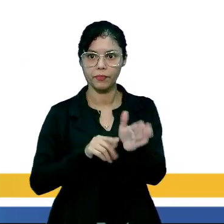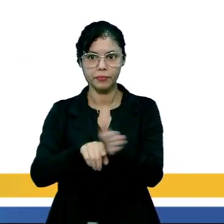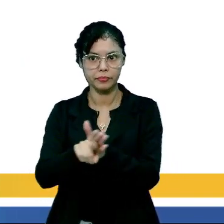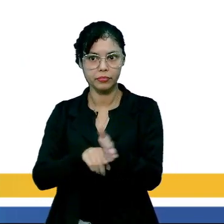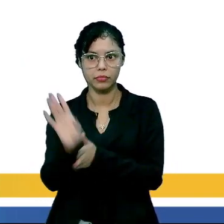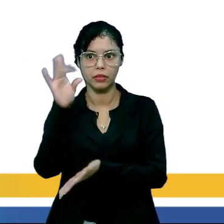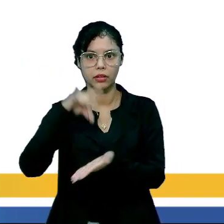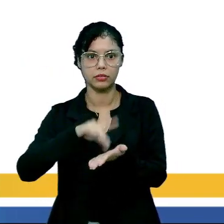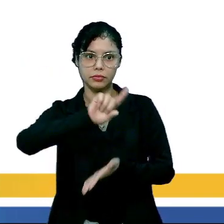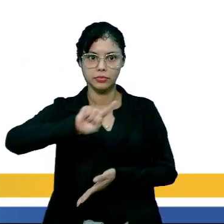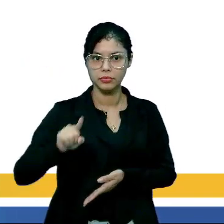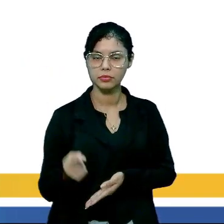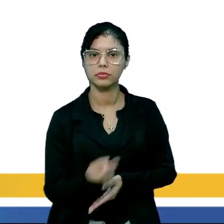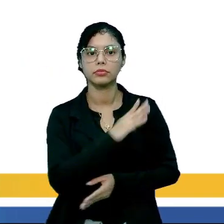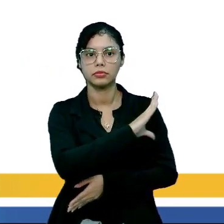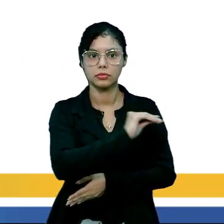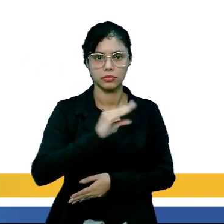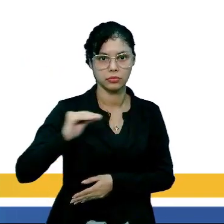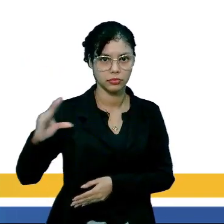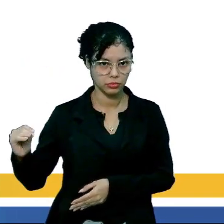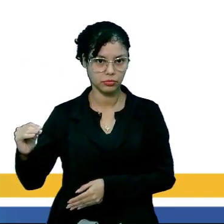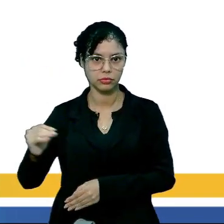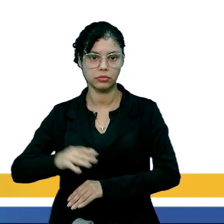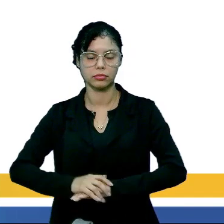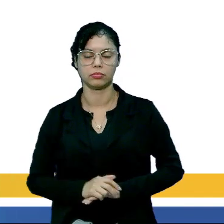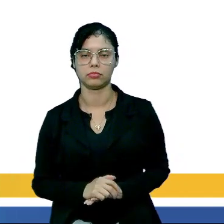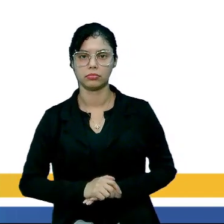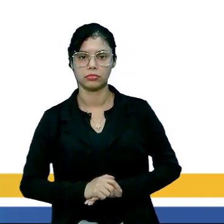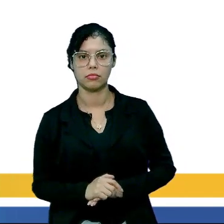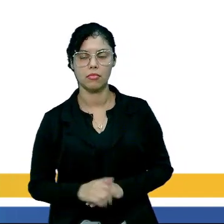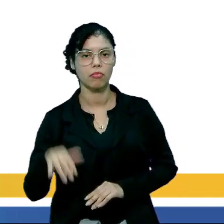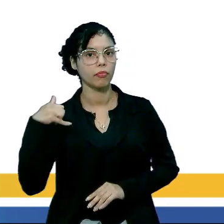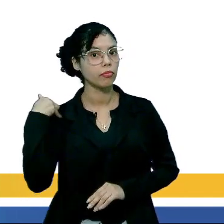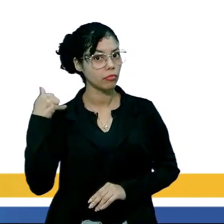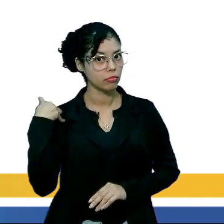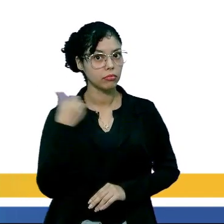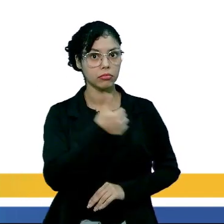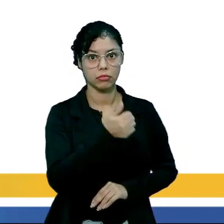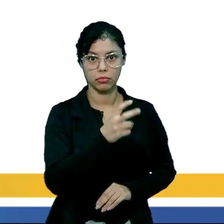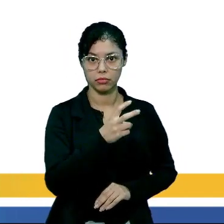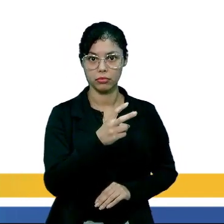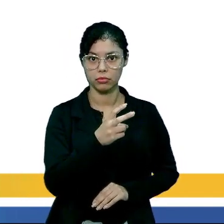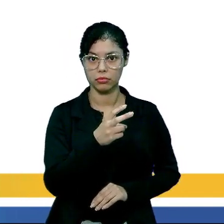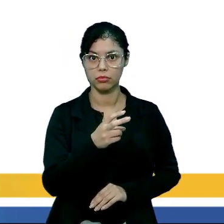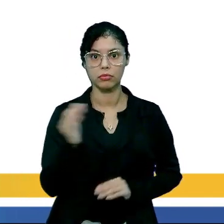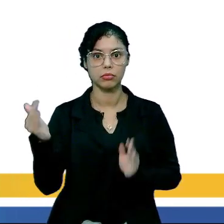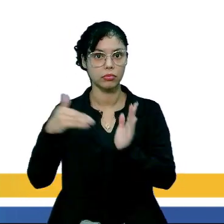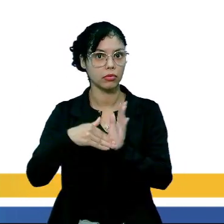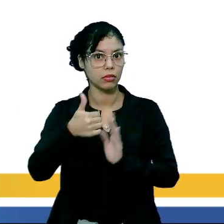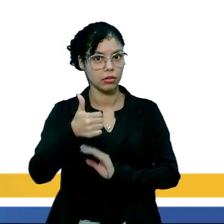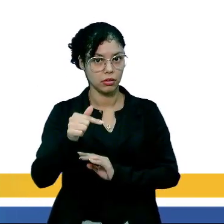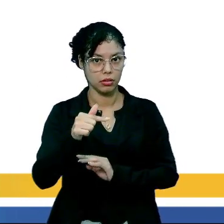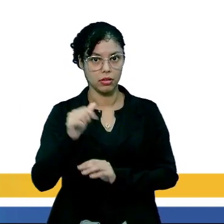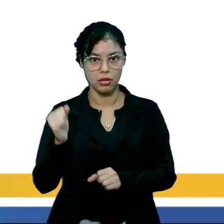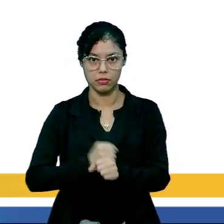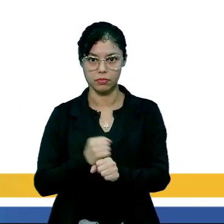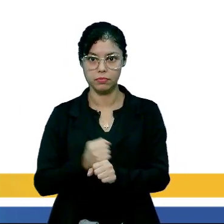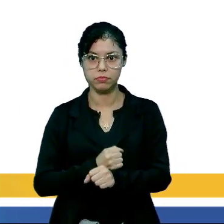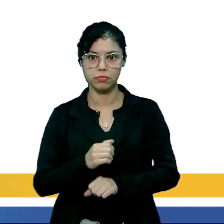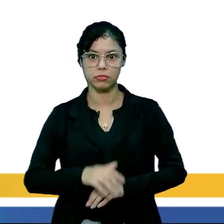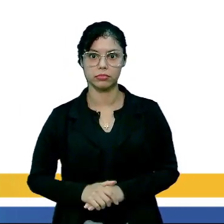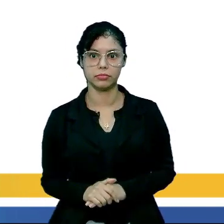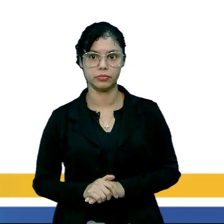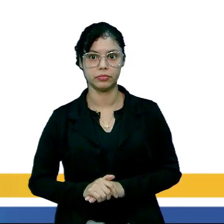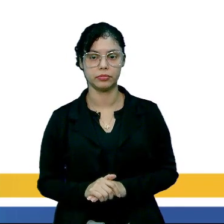de uma pesquisa realizada com mil adolescentes, com idade entre 15 e 17